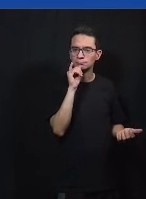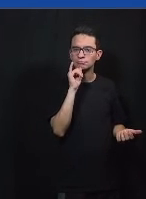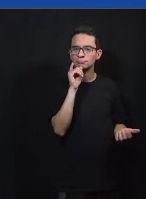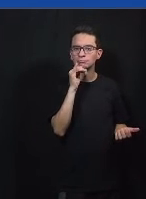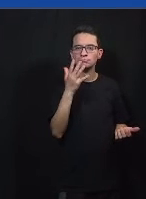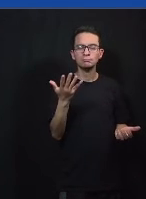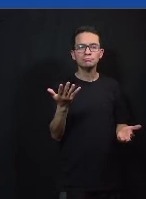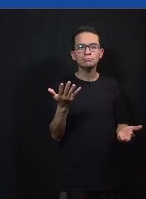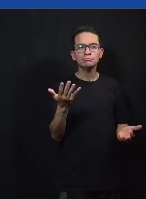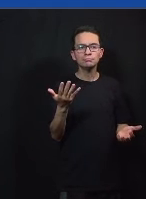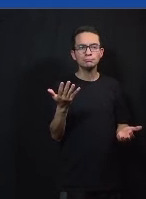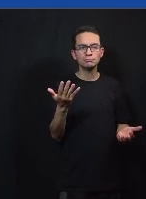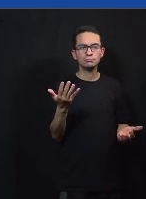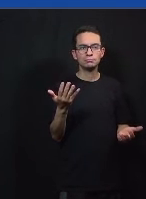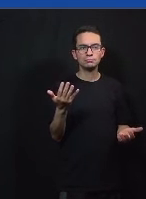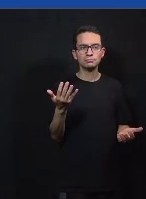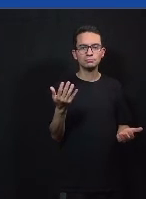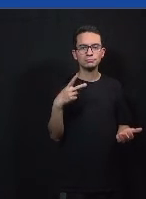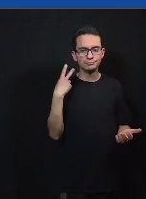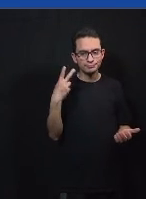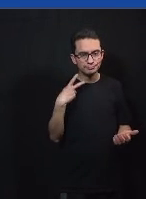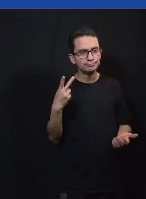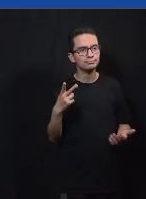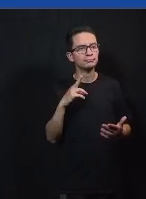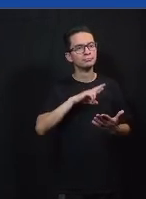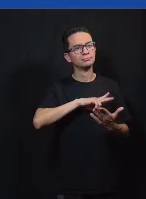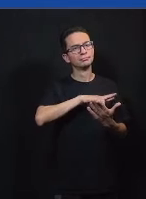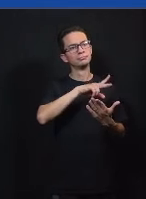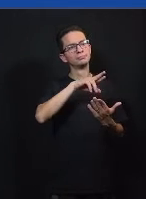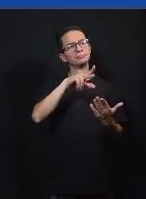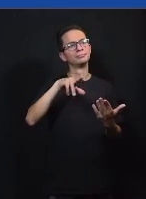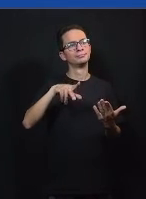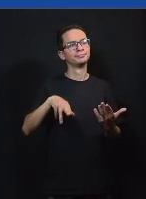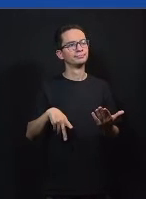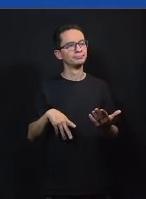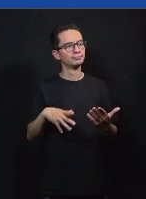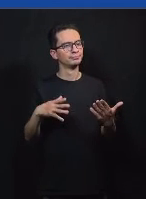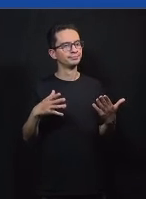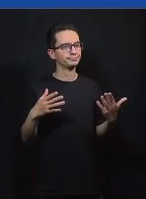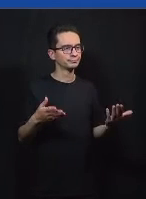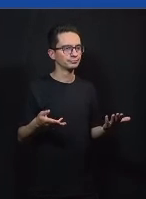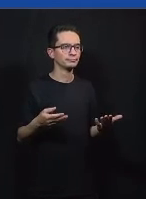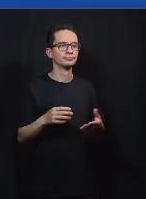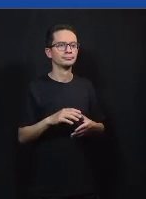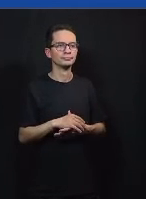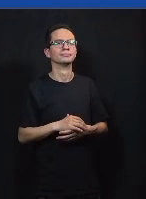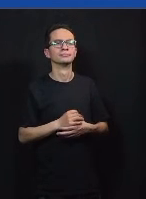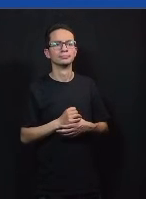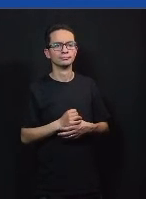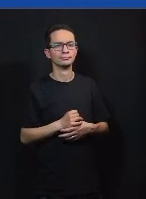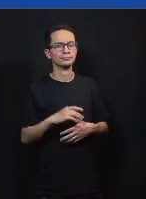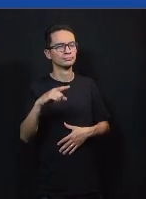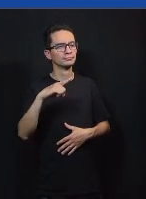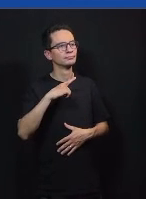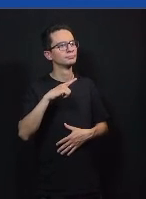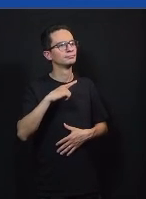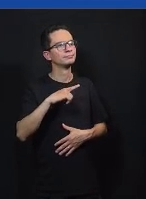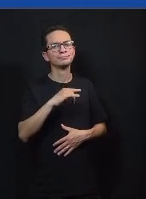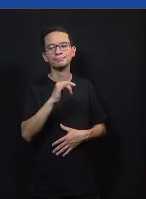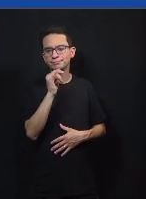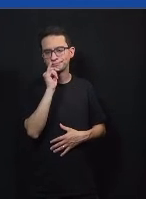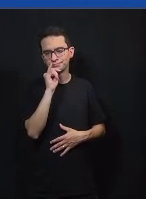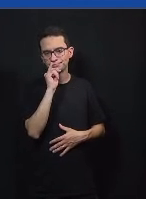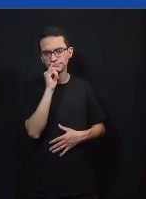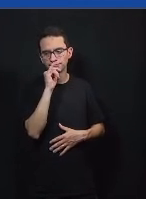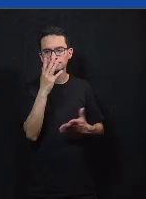primeiros ministros vereadores enfim que os autonome que isso destacavam e eram como ter uma habilidade de debater muito